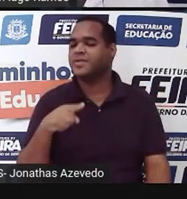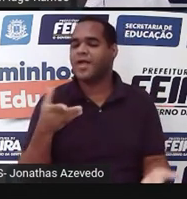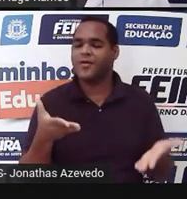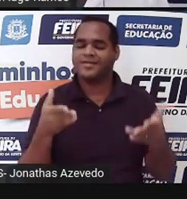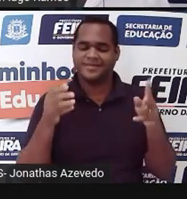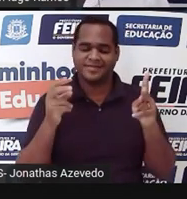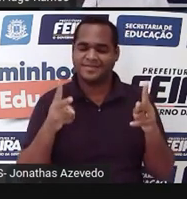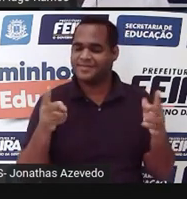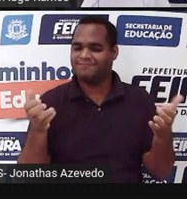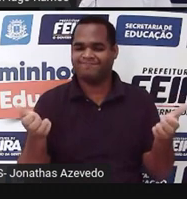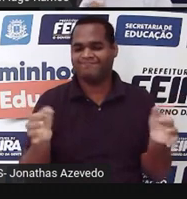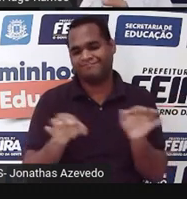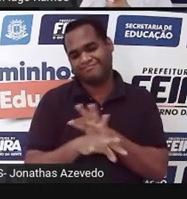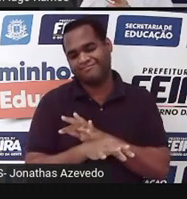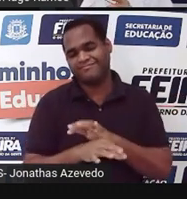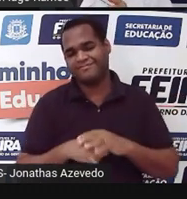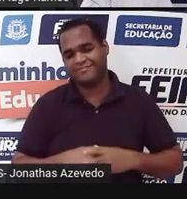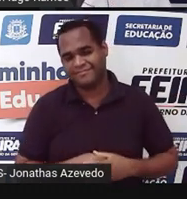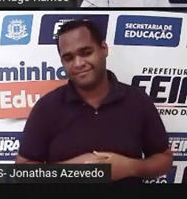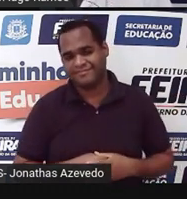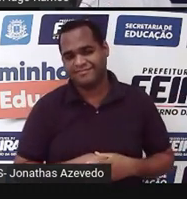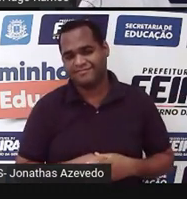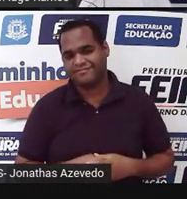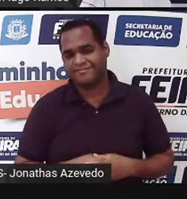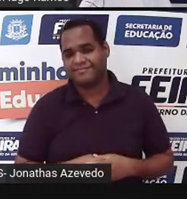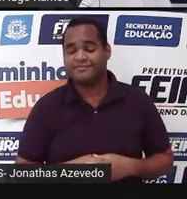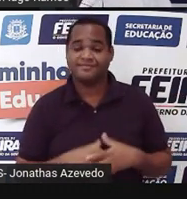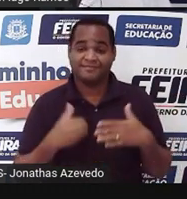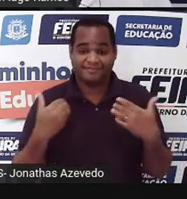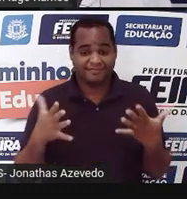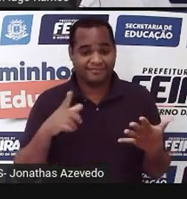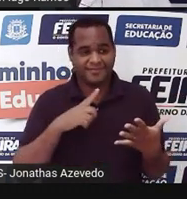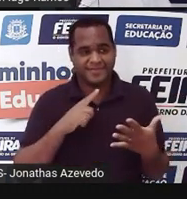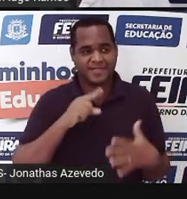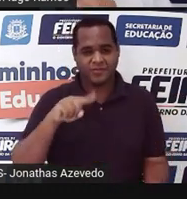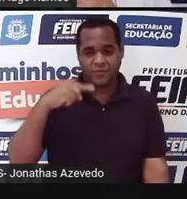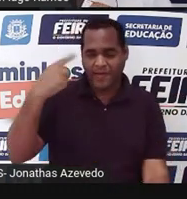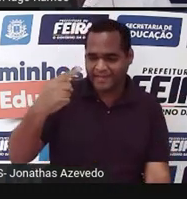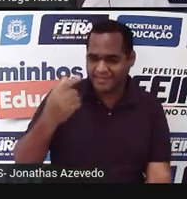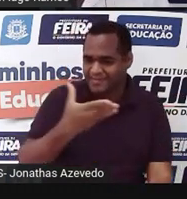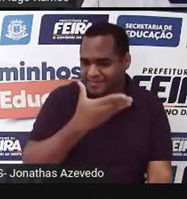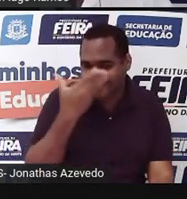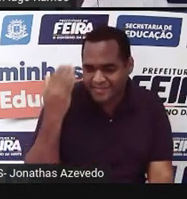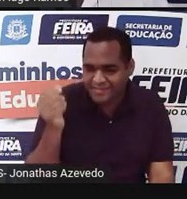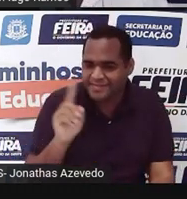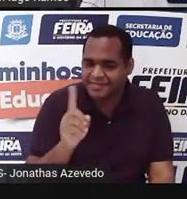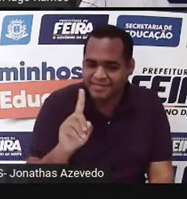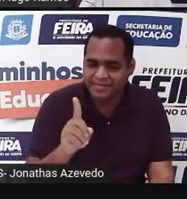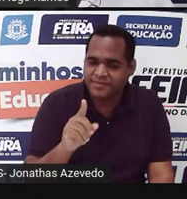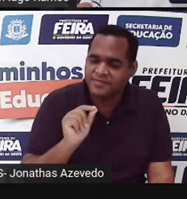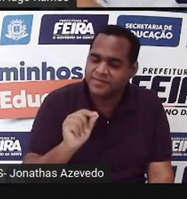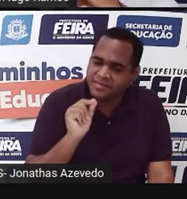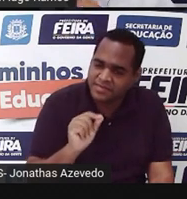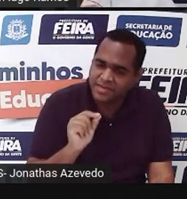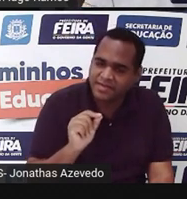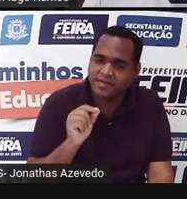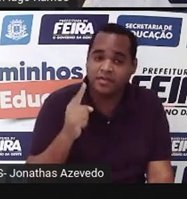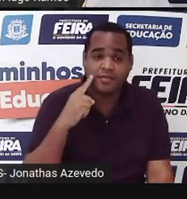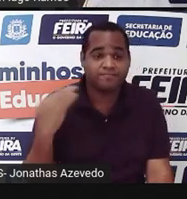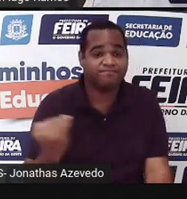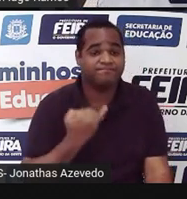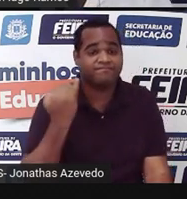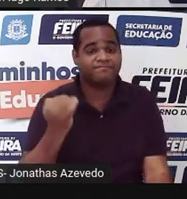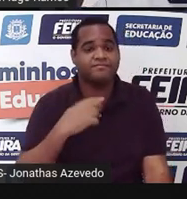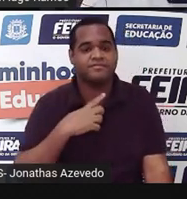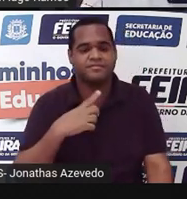ficar por aqui, né? Bom, desde já, até a próxima e não esquece do nosso lema, a gente sempre vai se